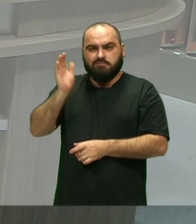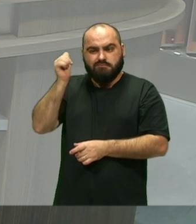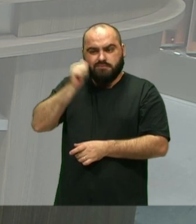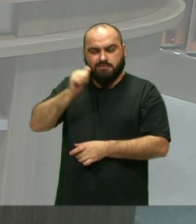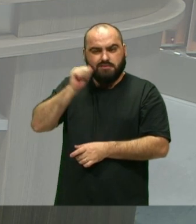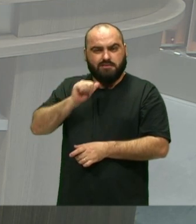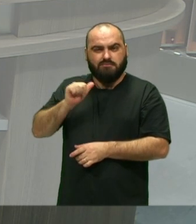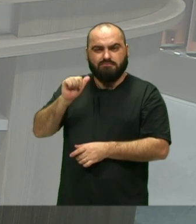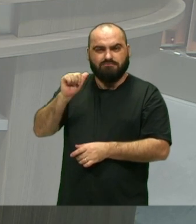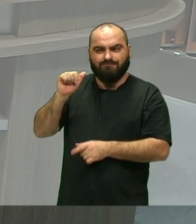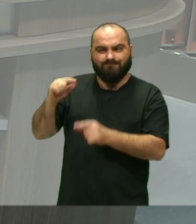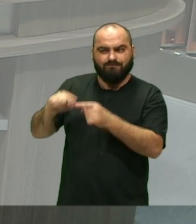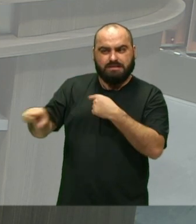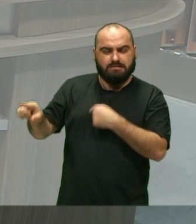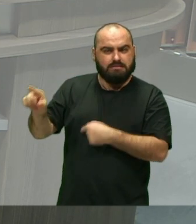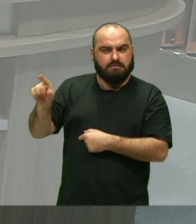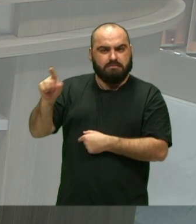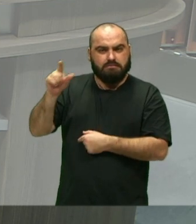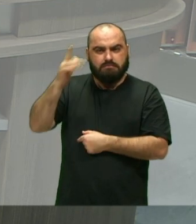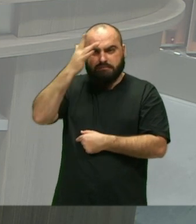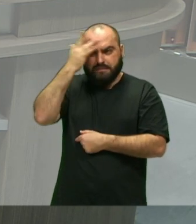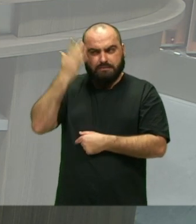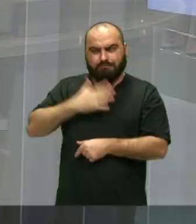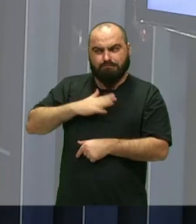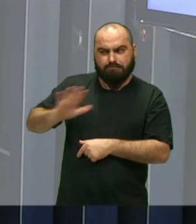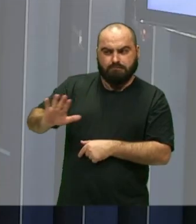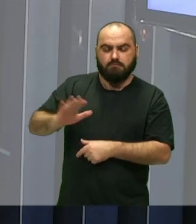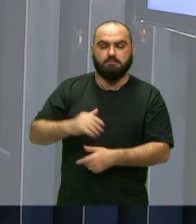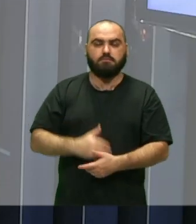Não era bem visto Sim Mestra